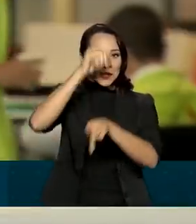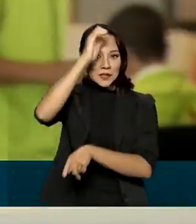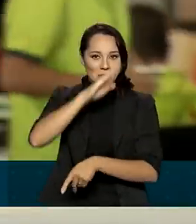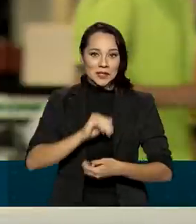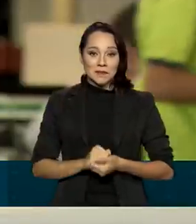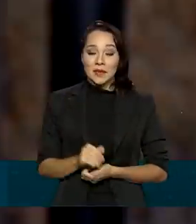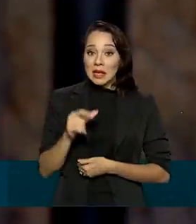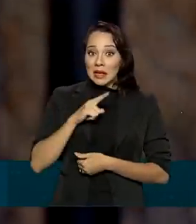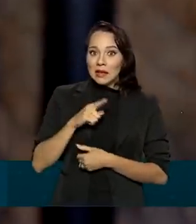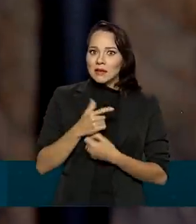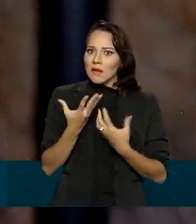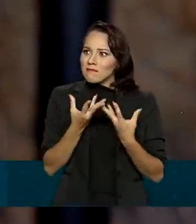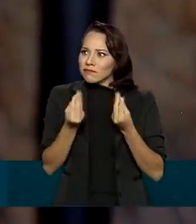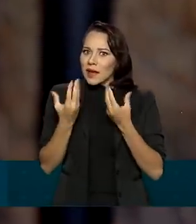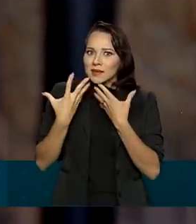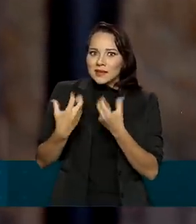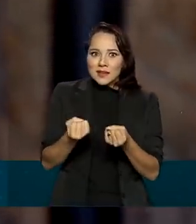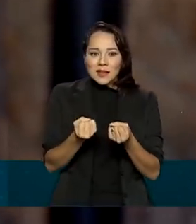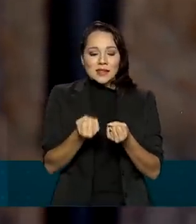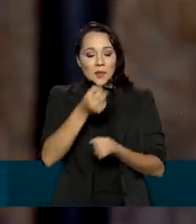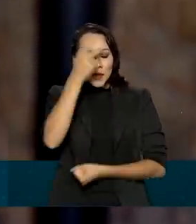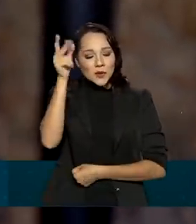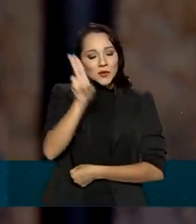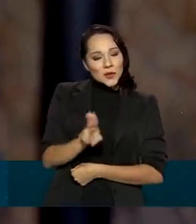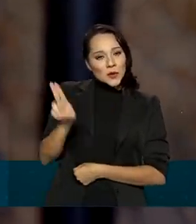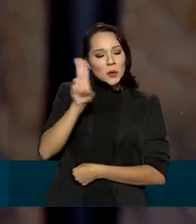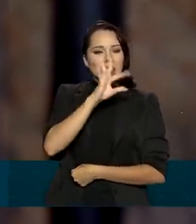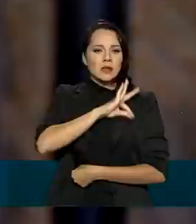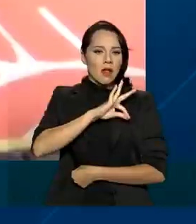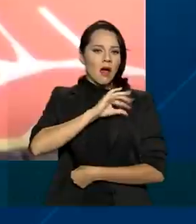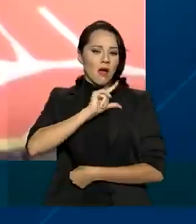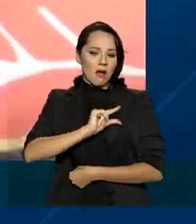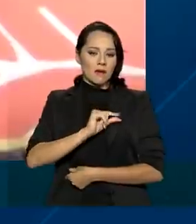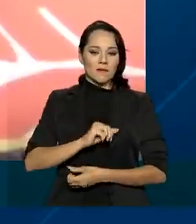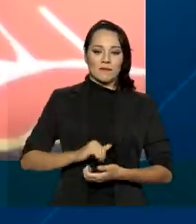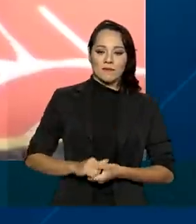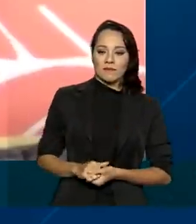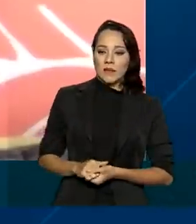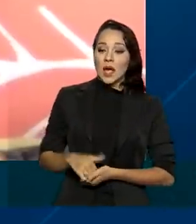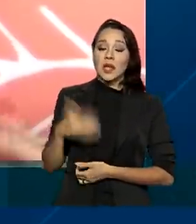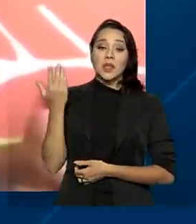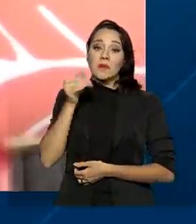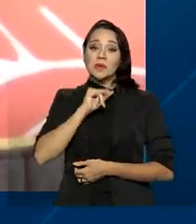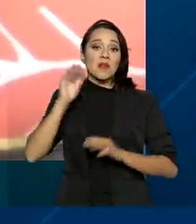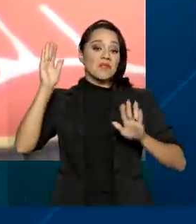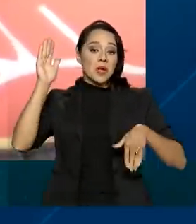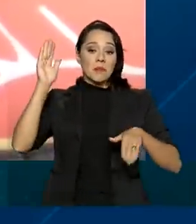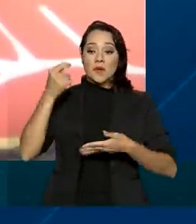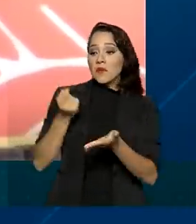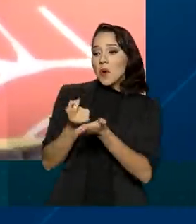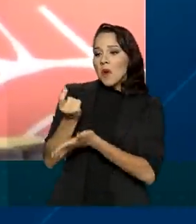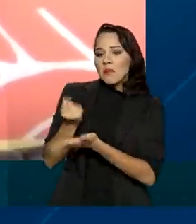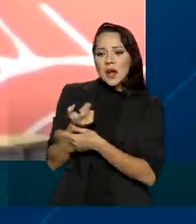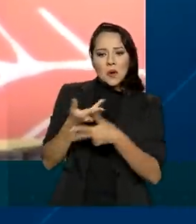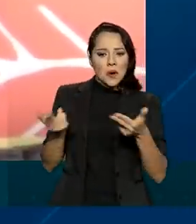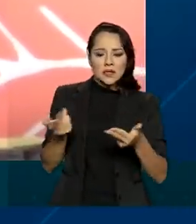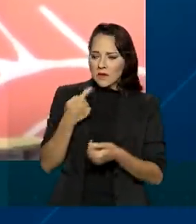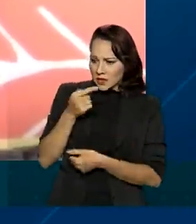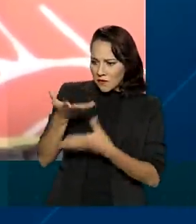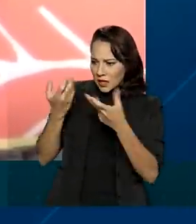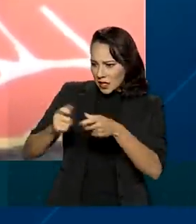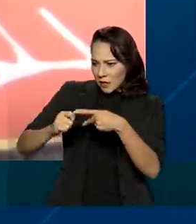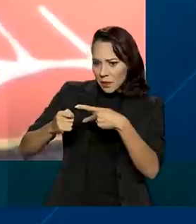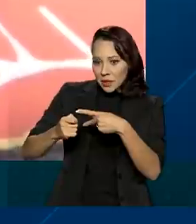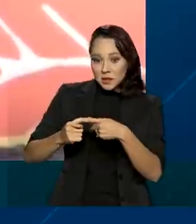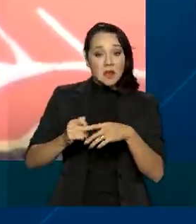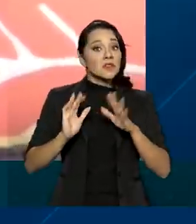e tem grande aceitação entre usuários de baixa renda. Estava numa praia e eu fui comprar alguma coisa, eu falei, ó, você aceita